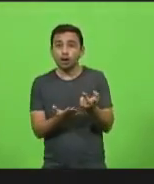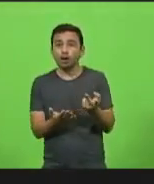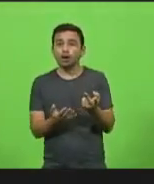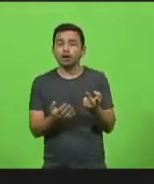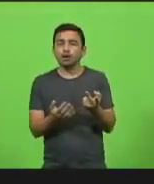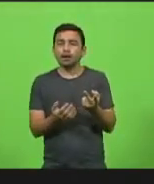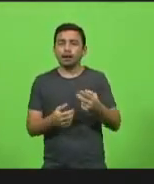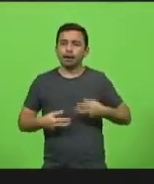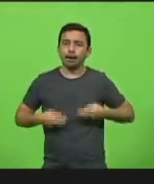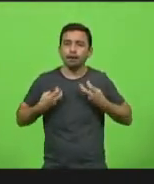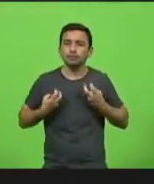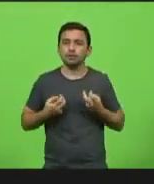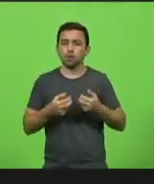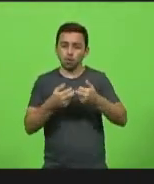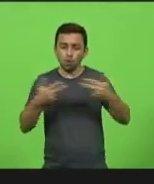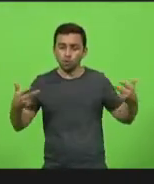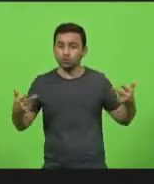câncer,